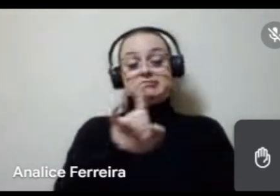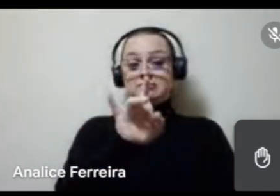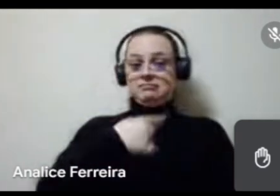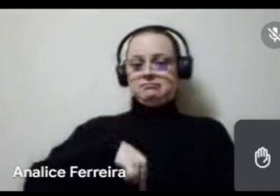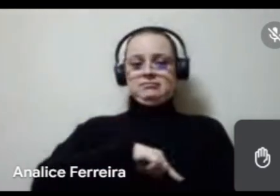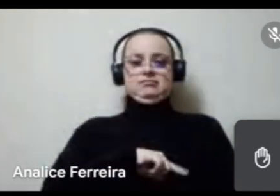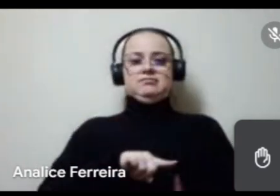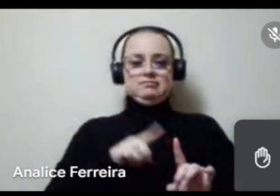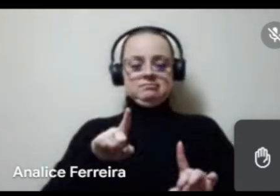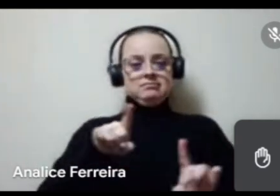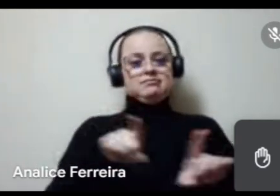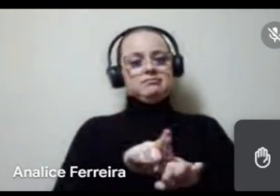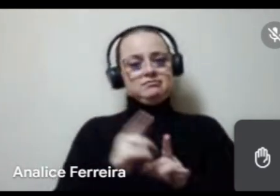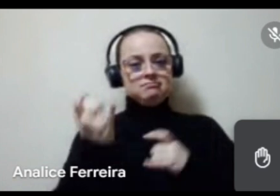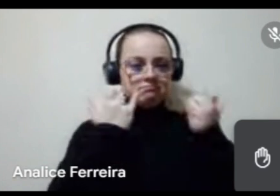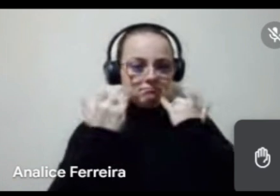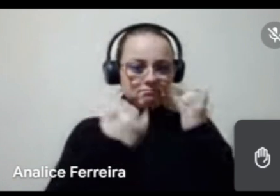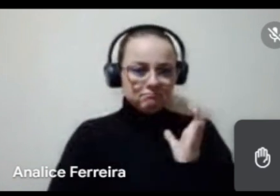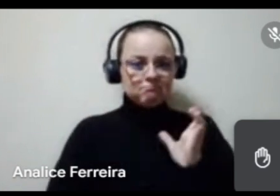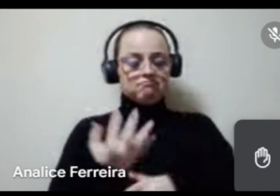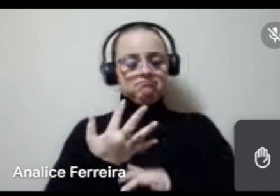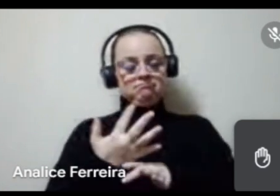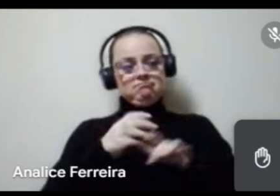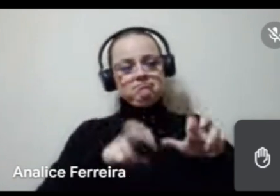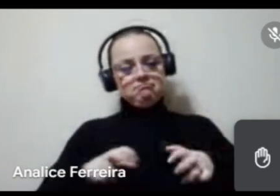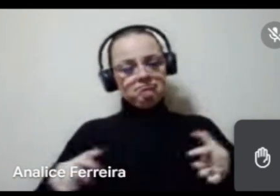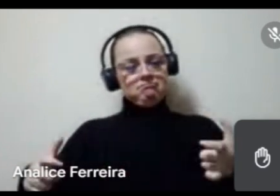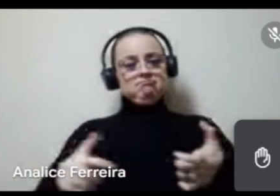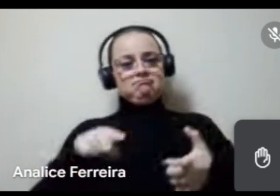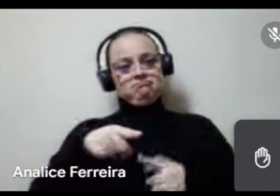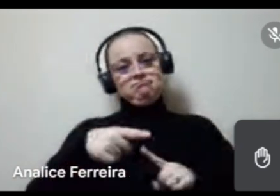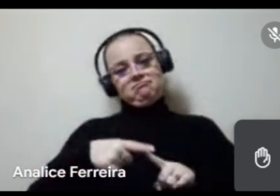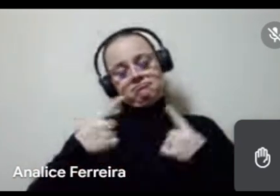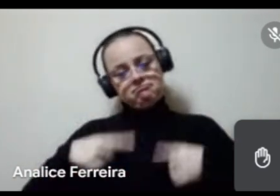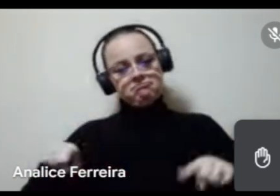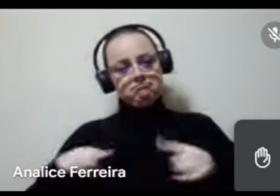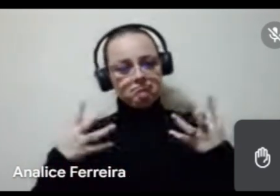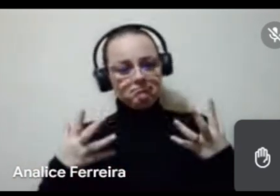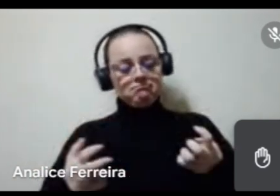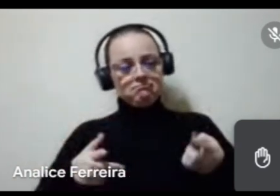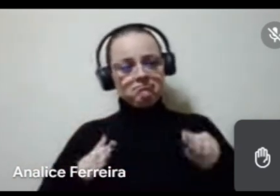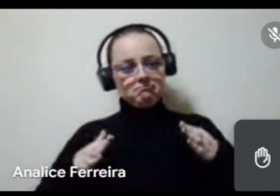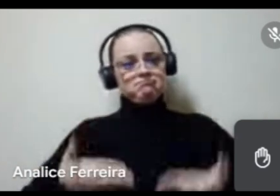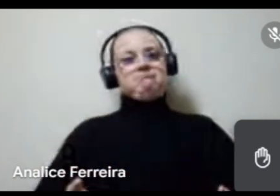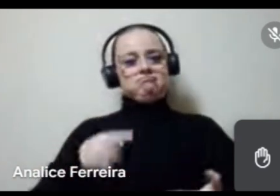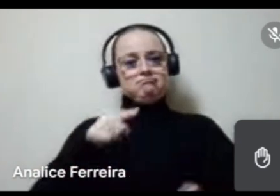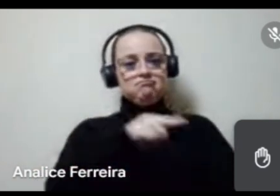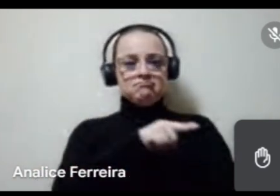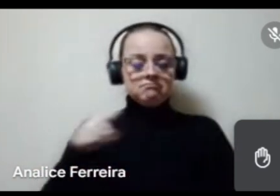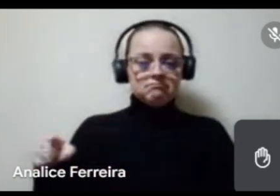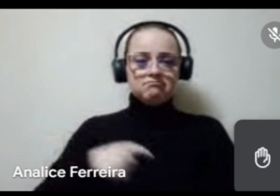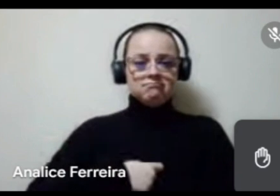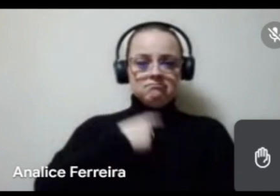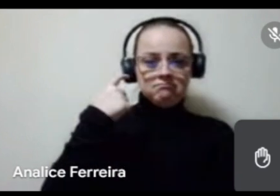para o ouvinte, você criar plateias para esse tipo de música que você está querendo direcionar, a sua voz, a sua